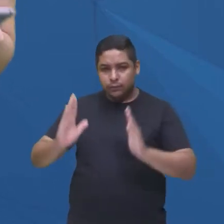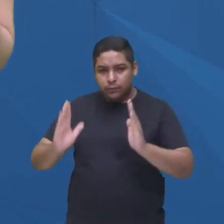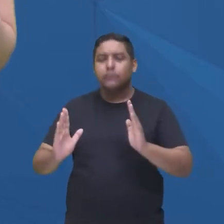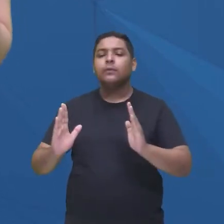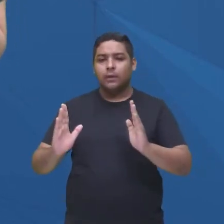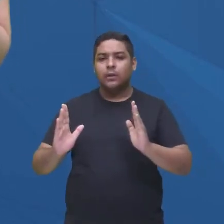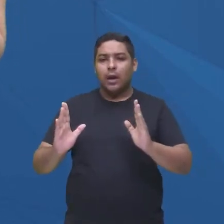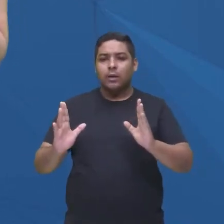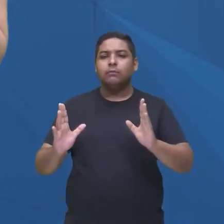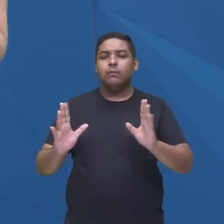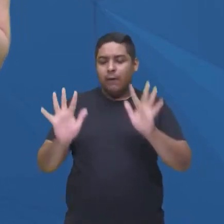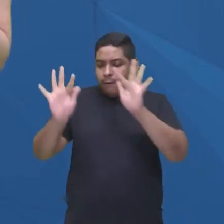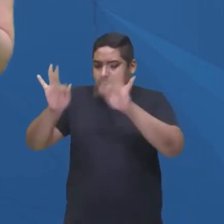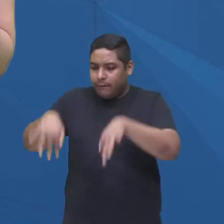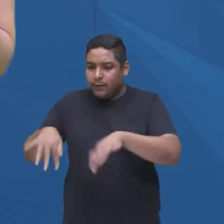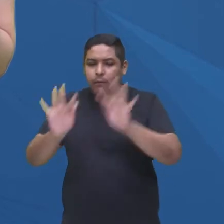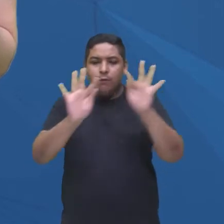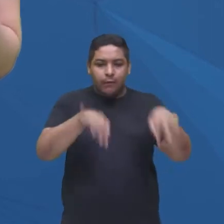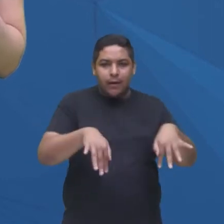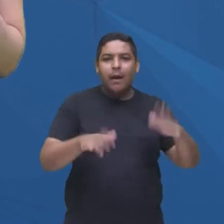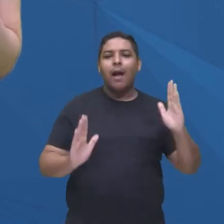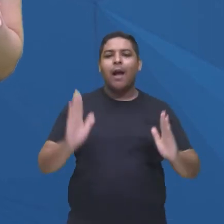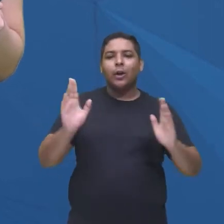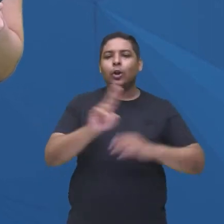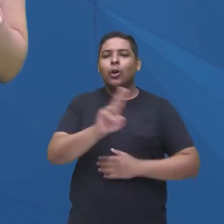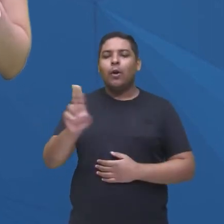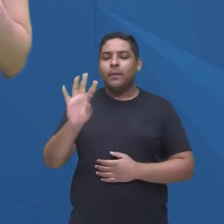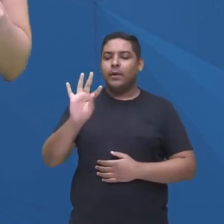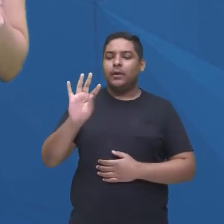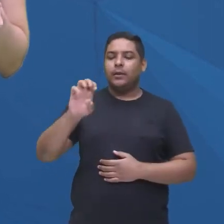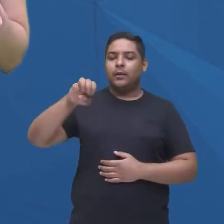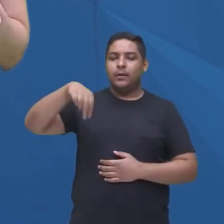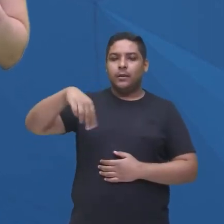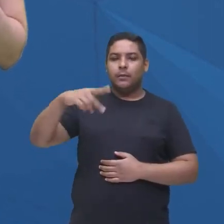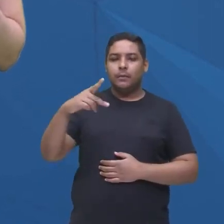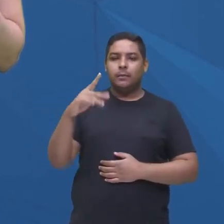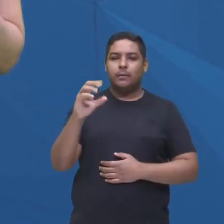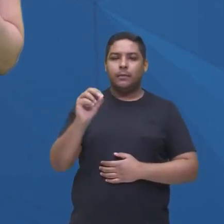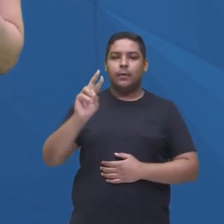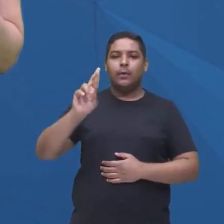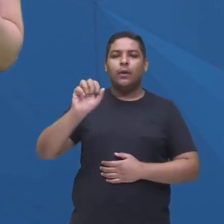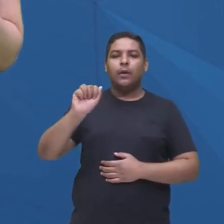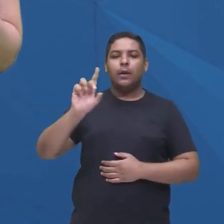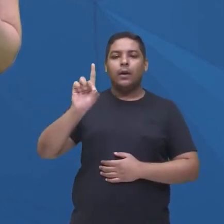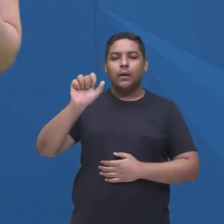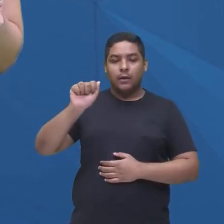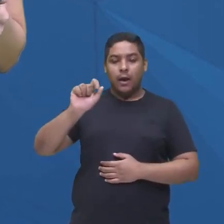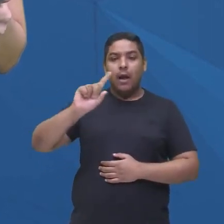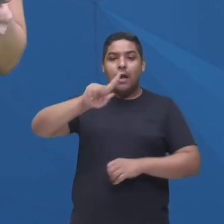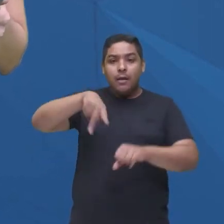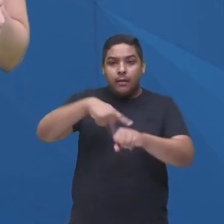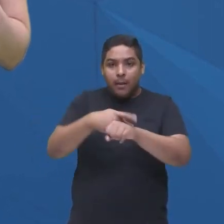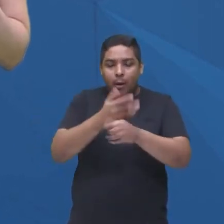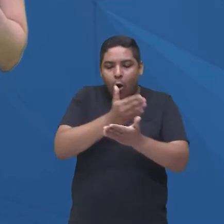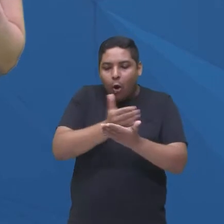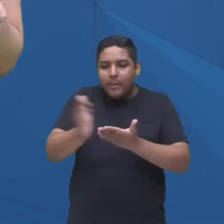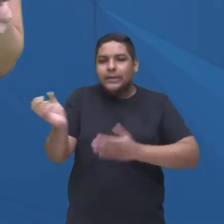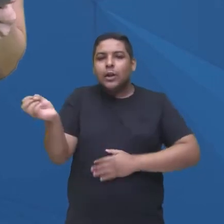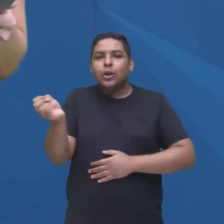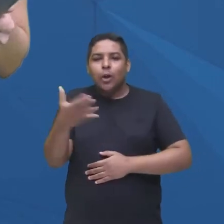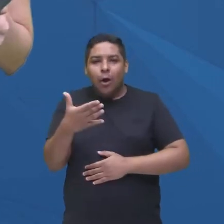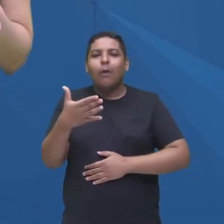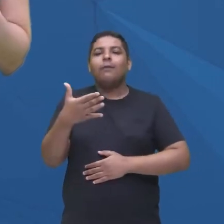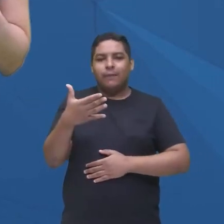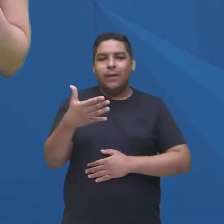que a gente normalmente chama ali de temporada. E em seguida, inicia-se uma nova temporada, não é? Com mais ali